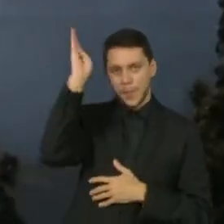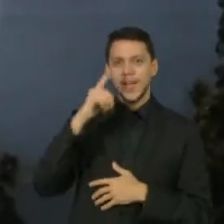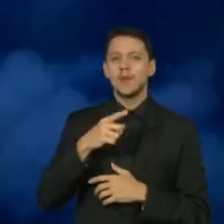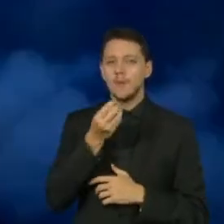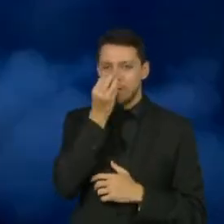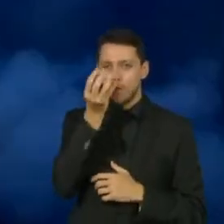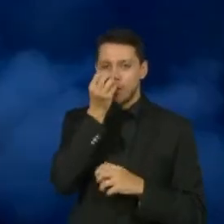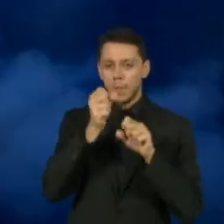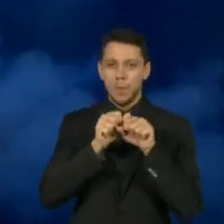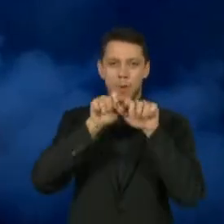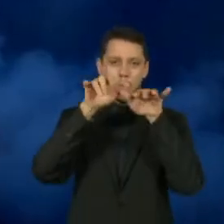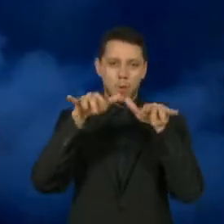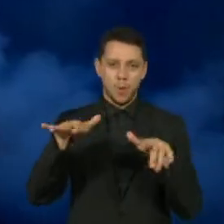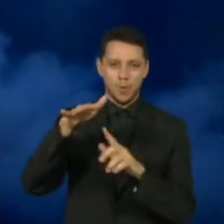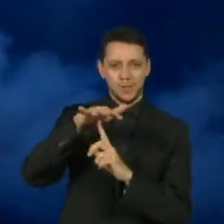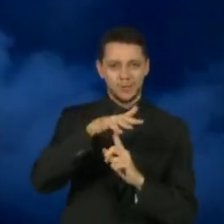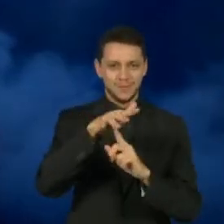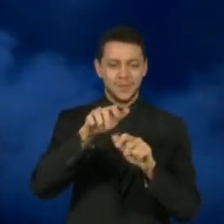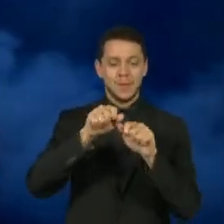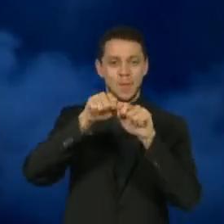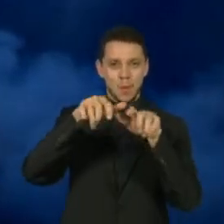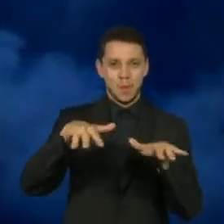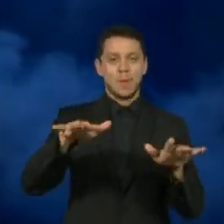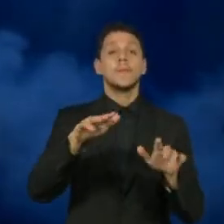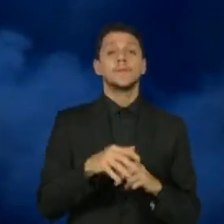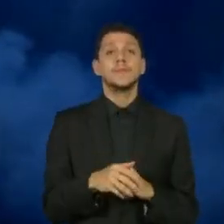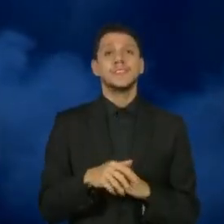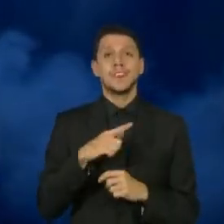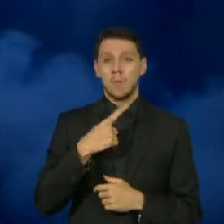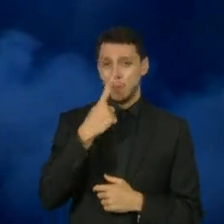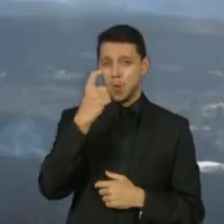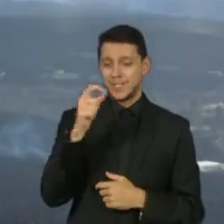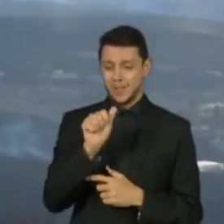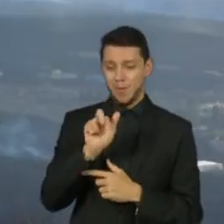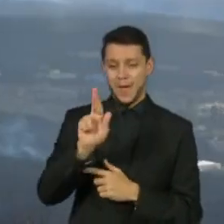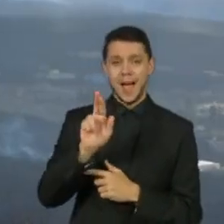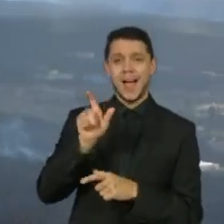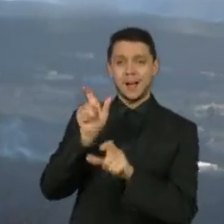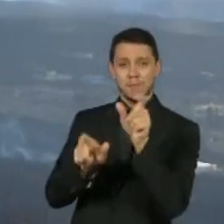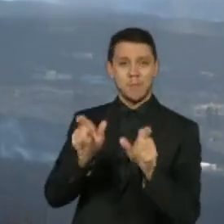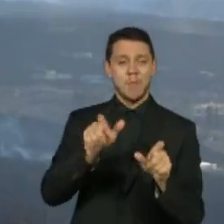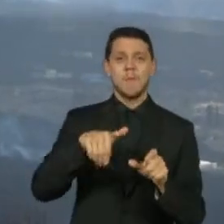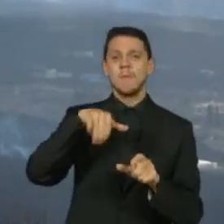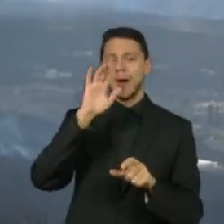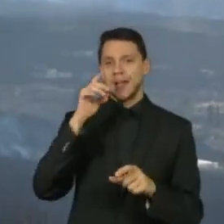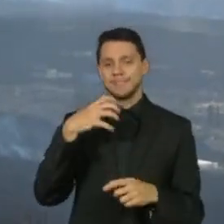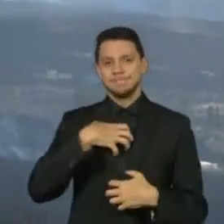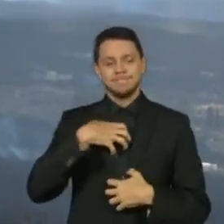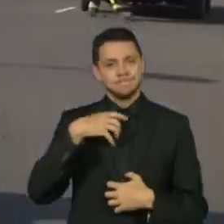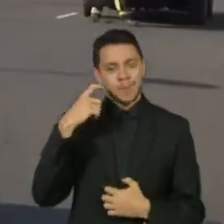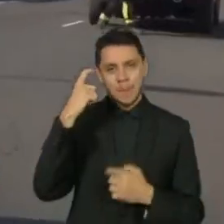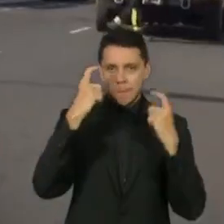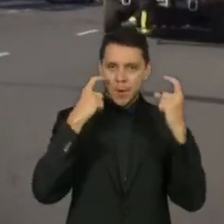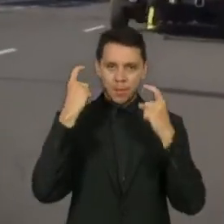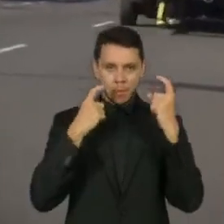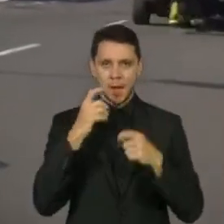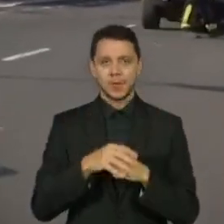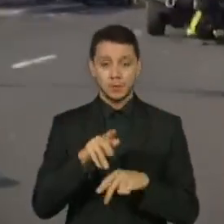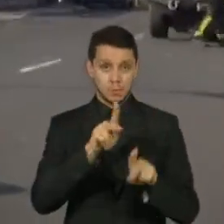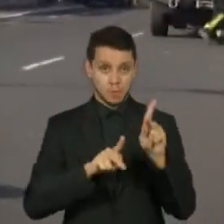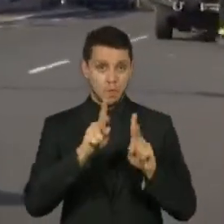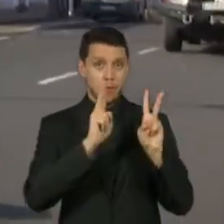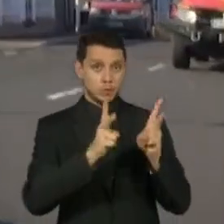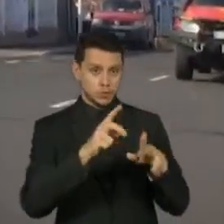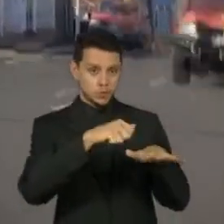do ar é uma das maiores preocupações das autoridades. A população que permanece na ilha e que vive